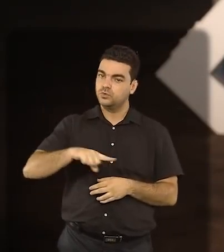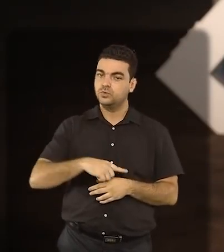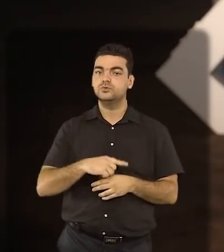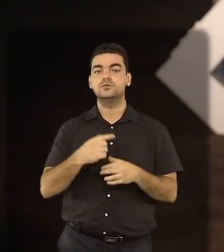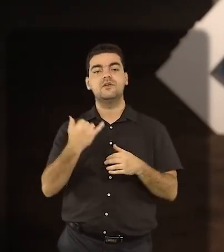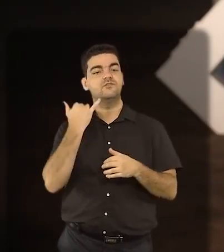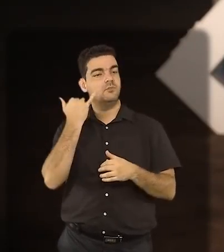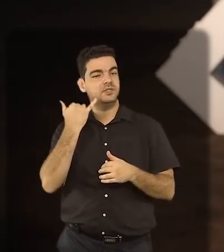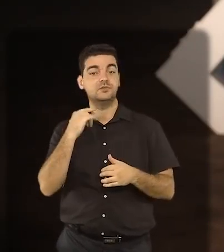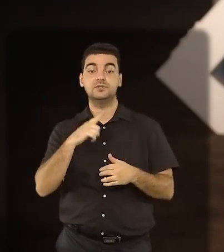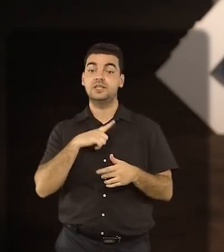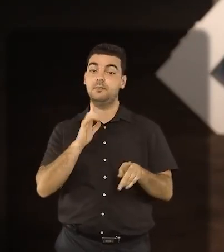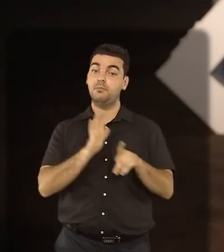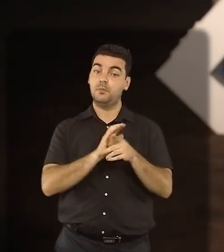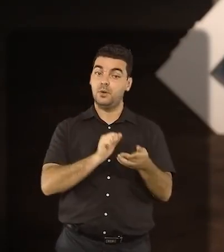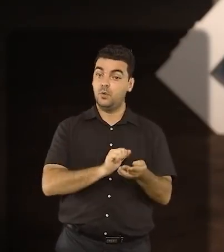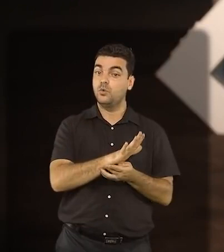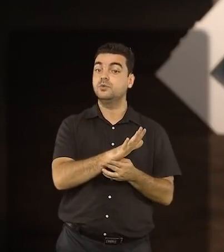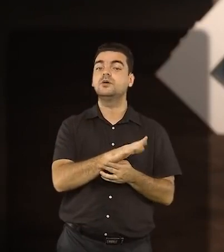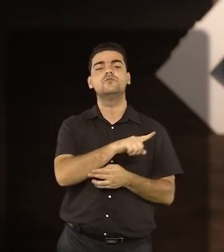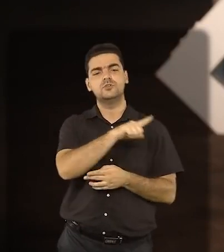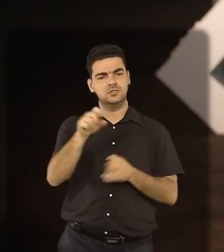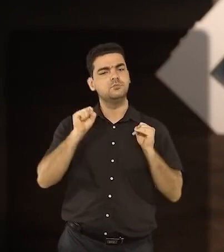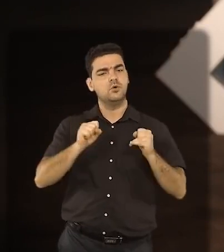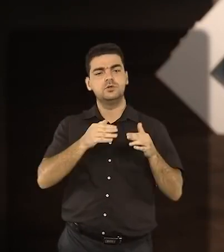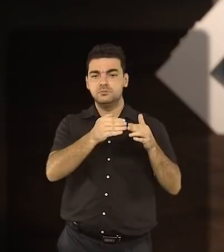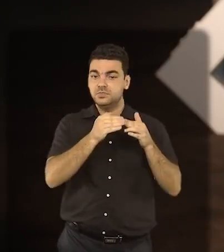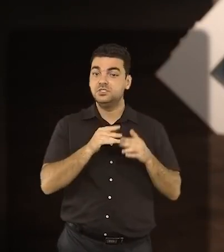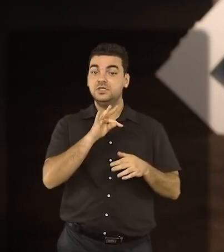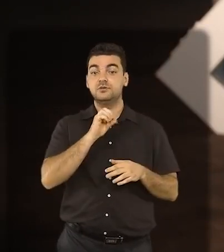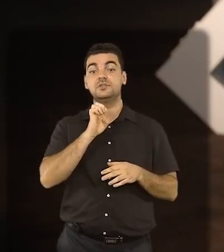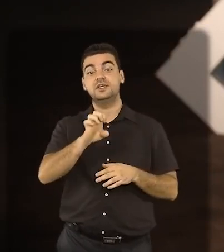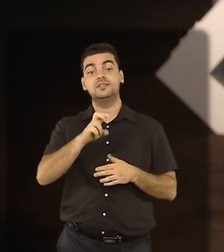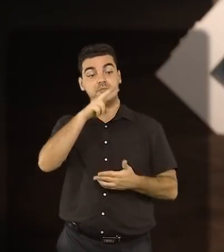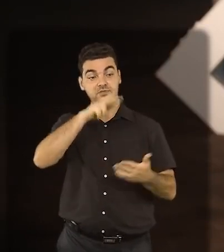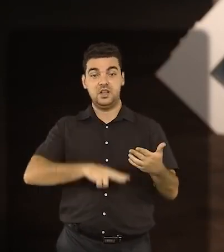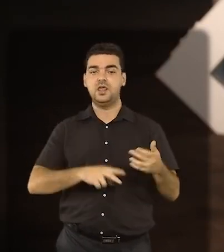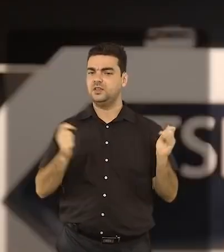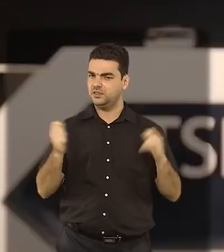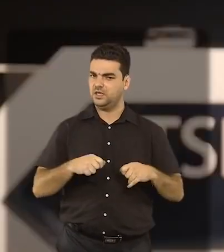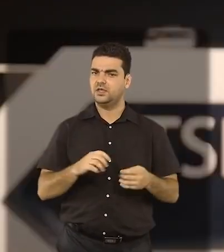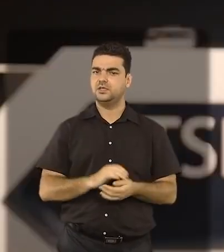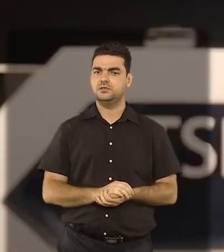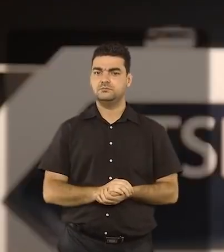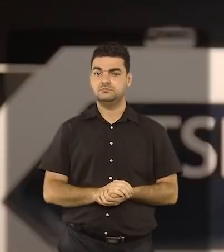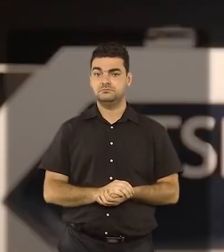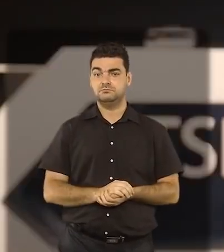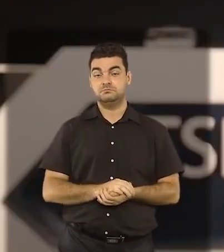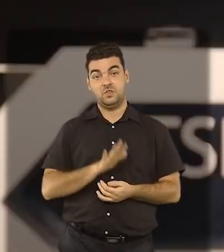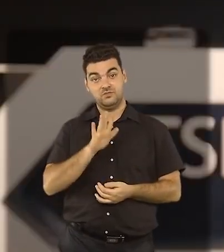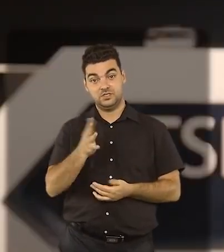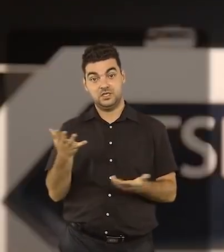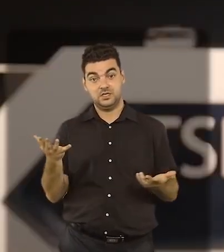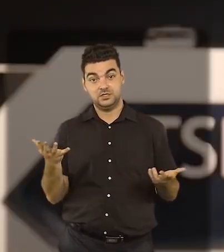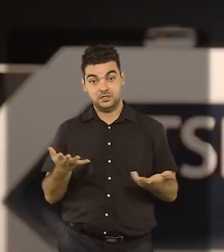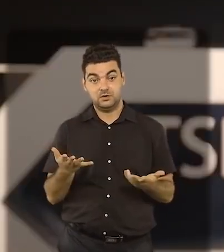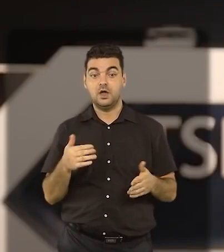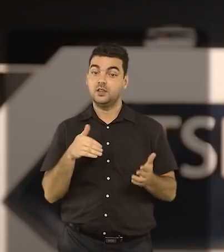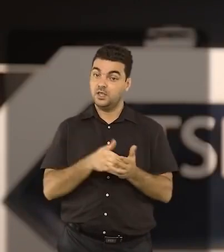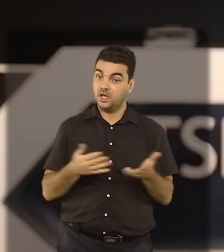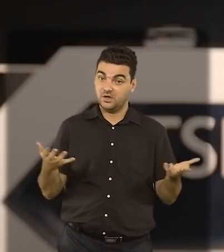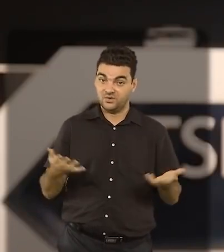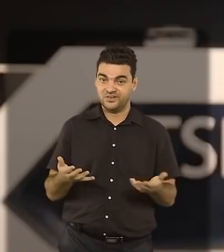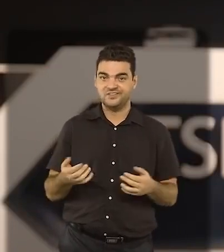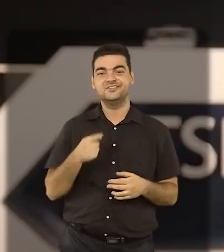arquivos gerados pela urna podem ser solicitados para a conferência. Se você chegou até aqui,